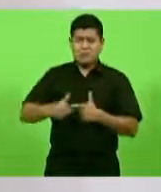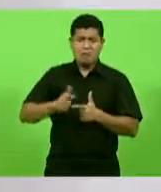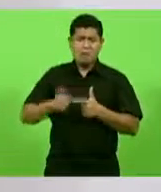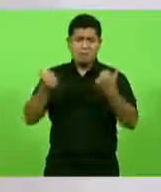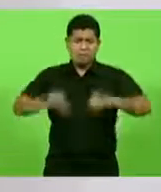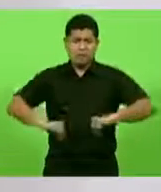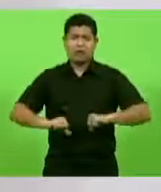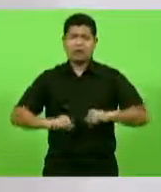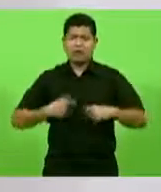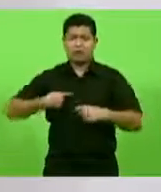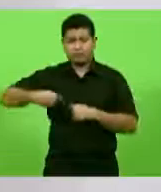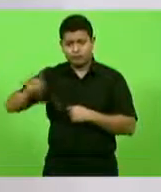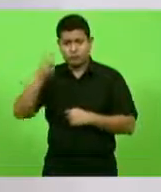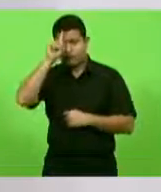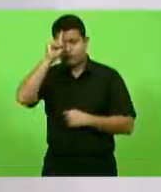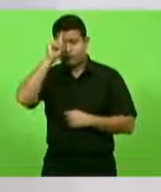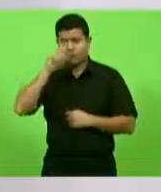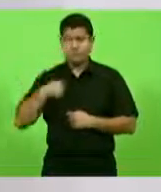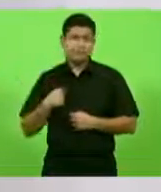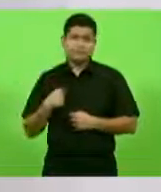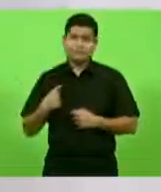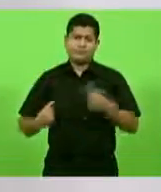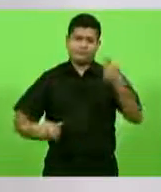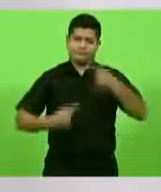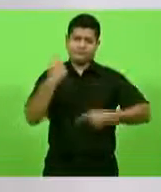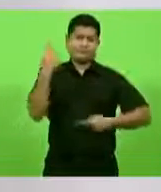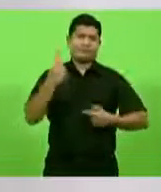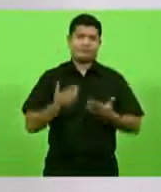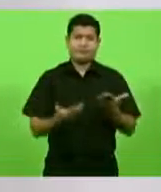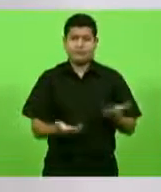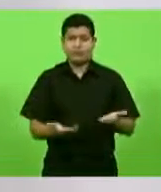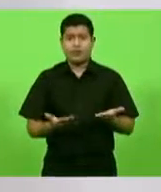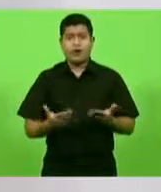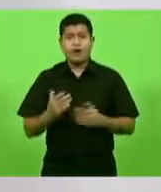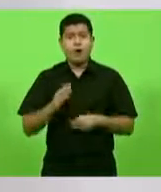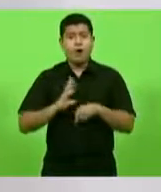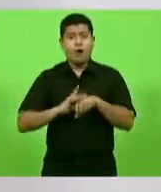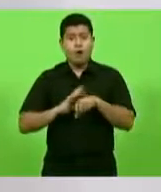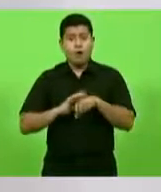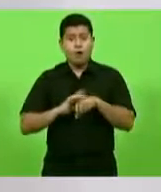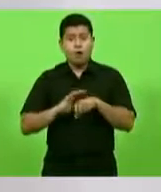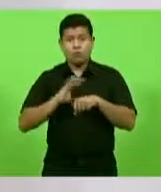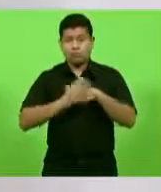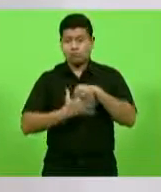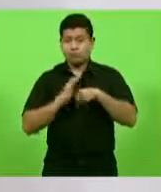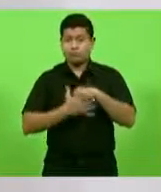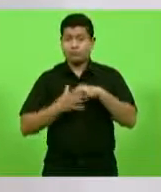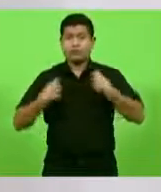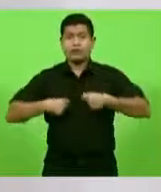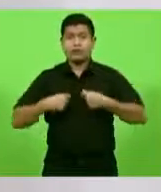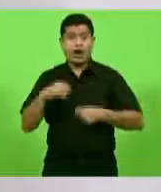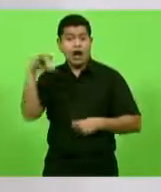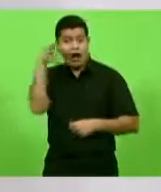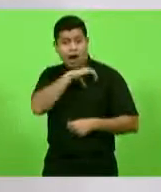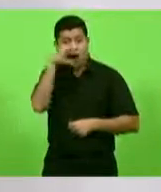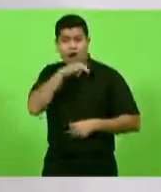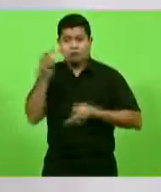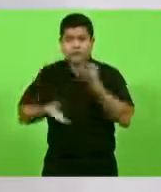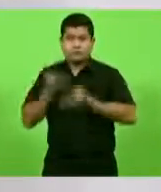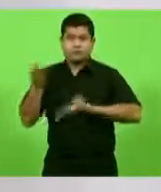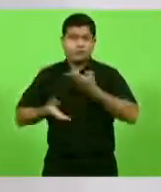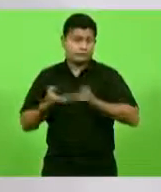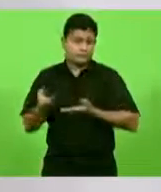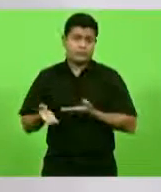a contramão da doença. O Covid tem que ter atendimento imediato, rápido, tem que